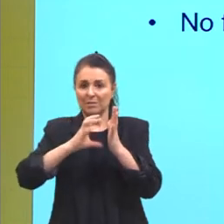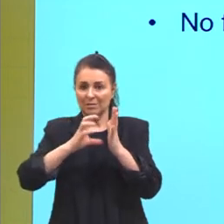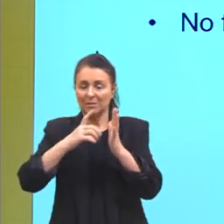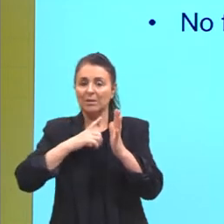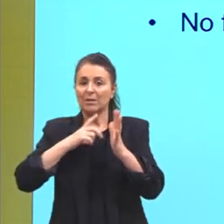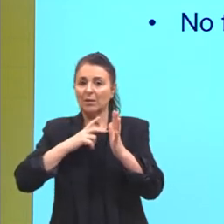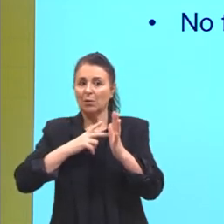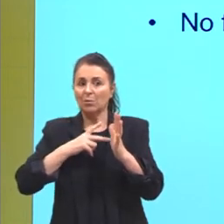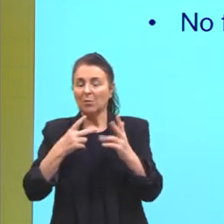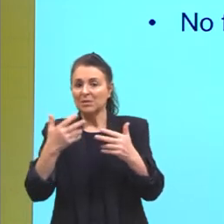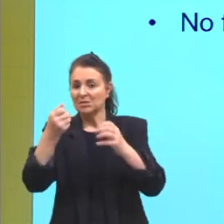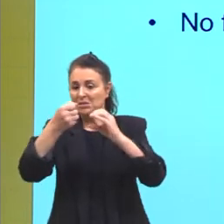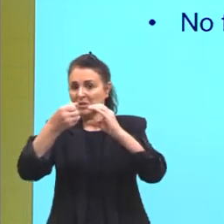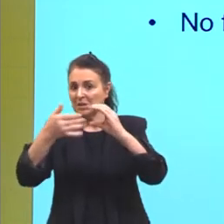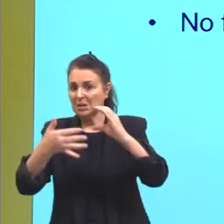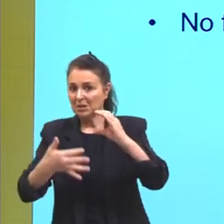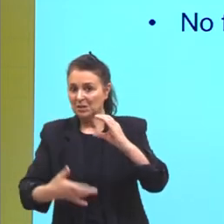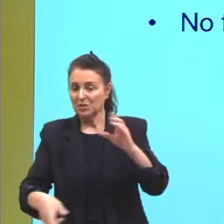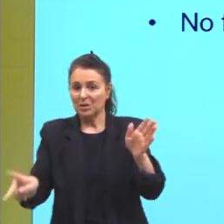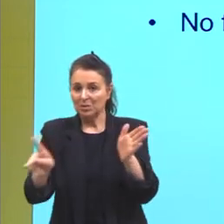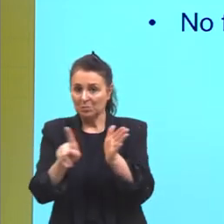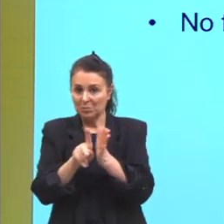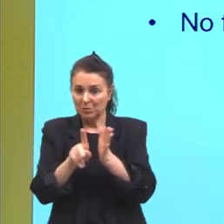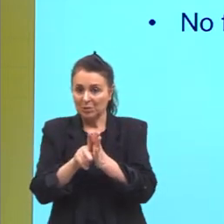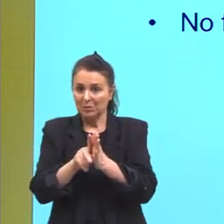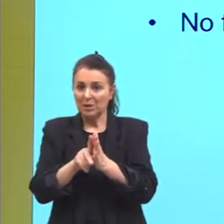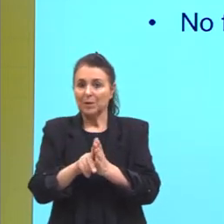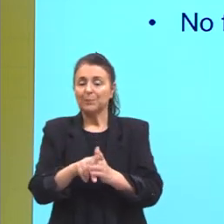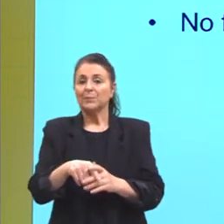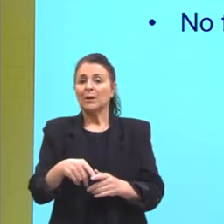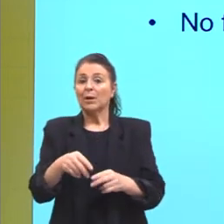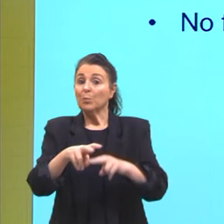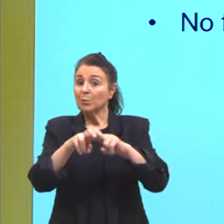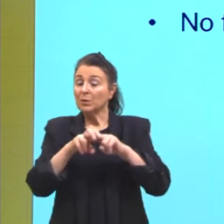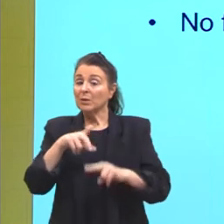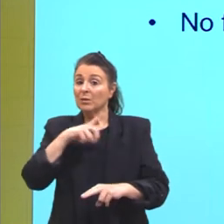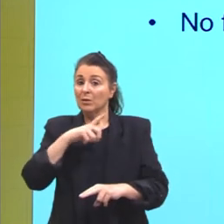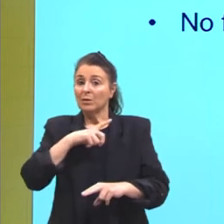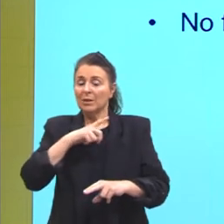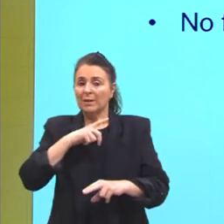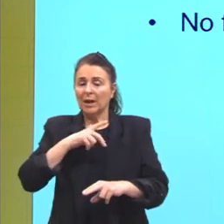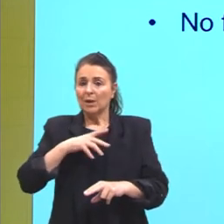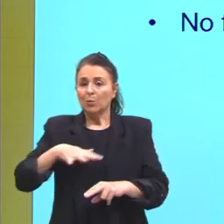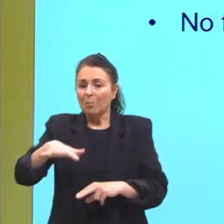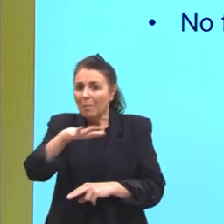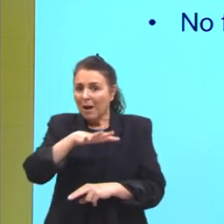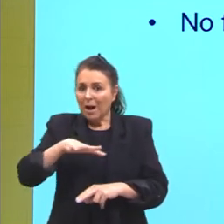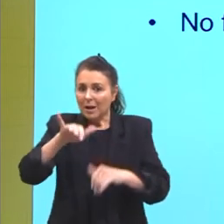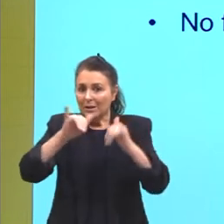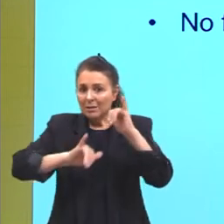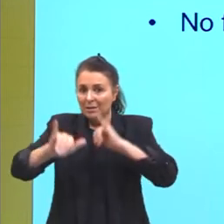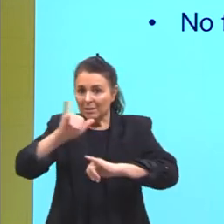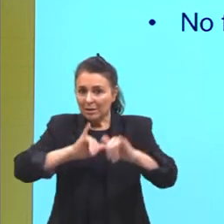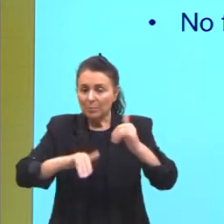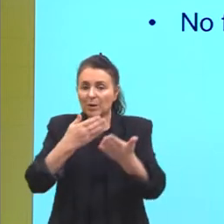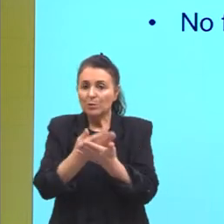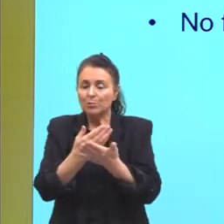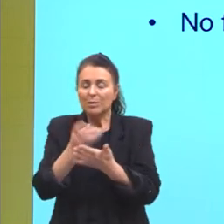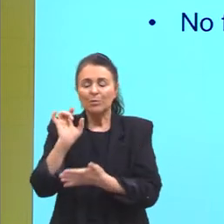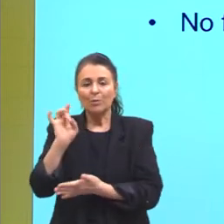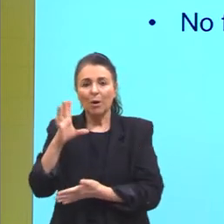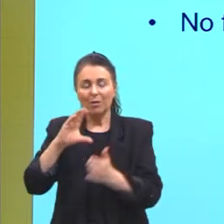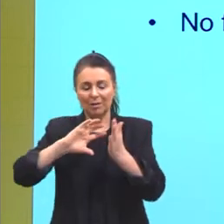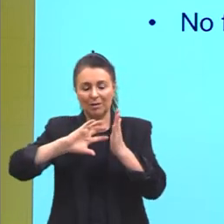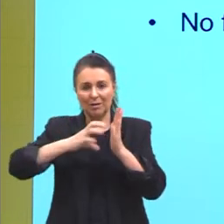características específicas. Tanto que existe uma área da química que estuda somente os catalisadores.